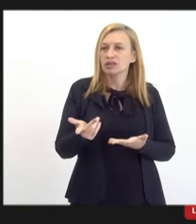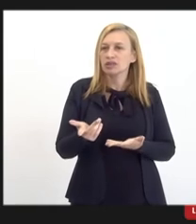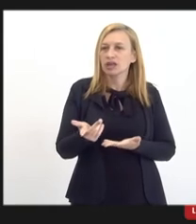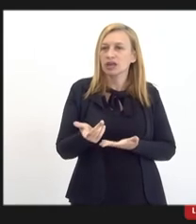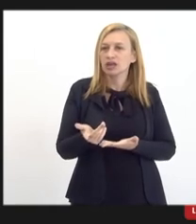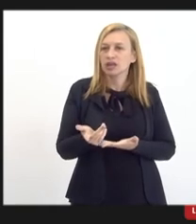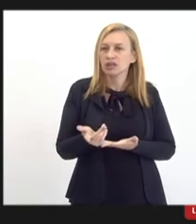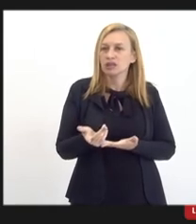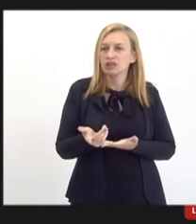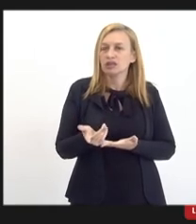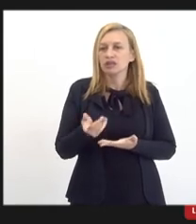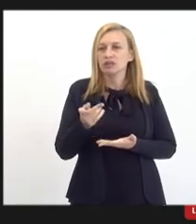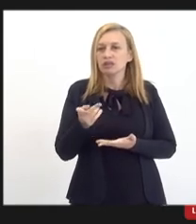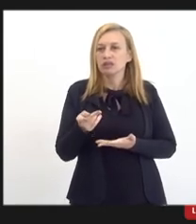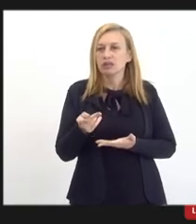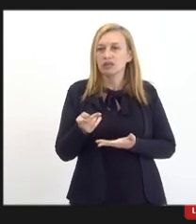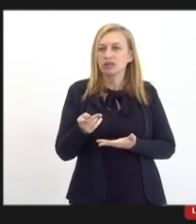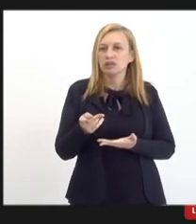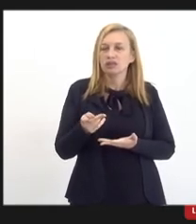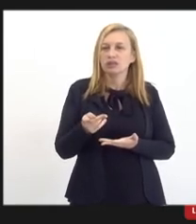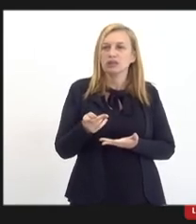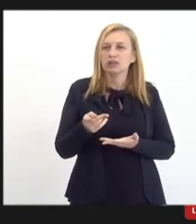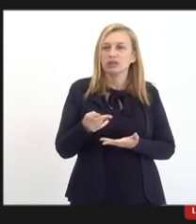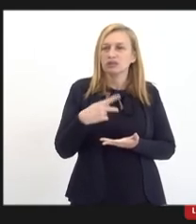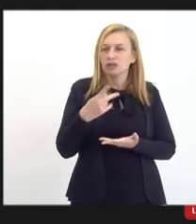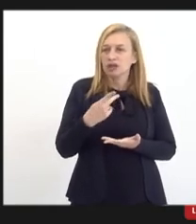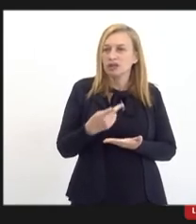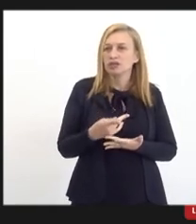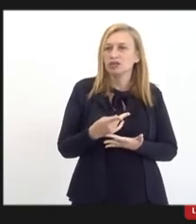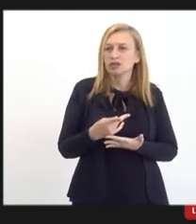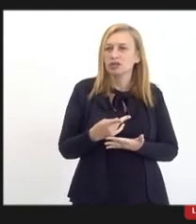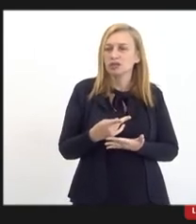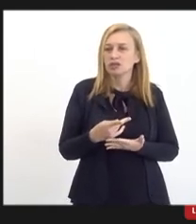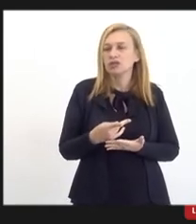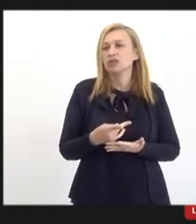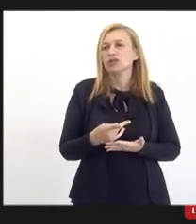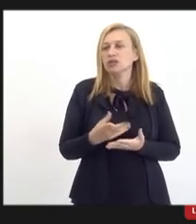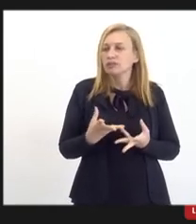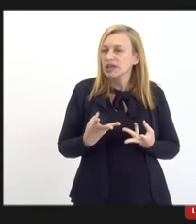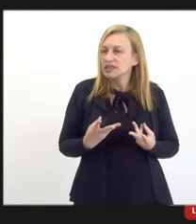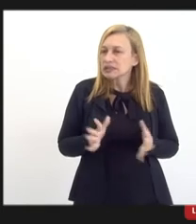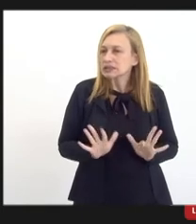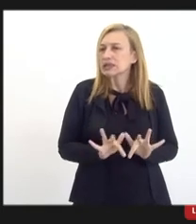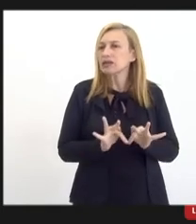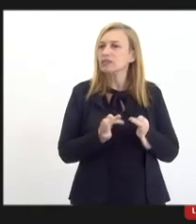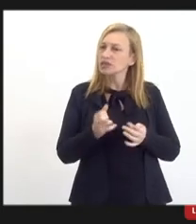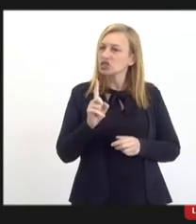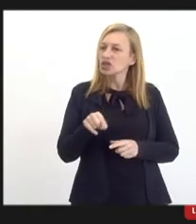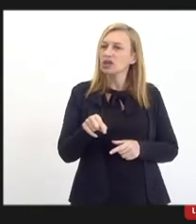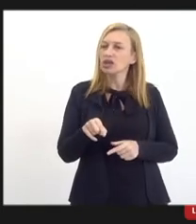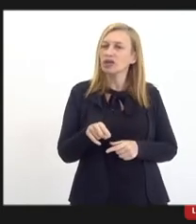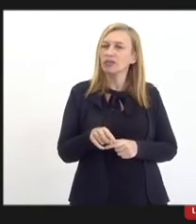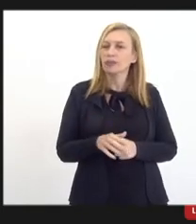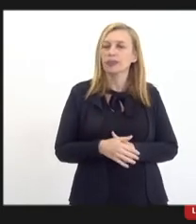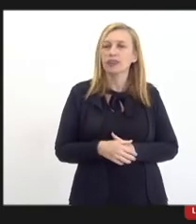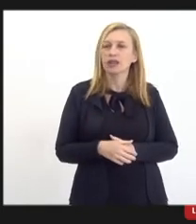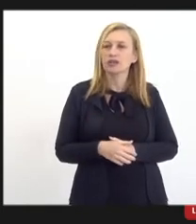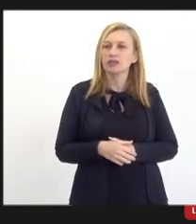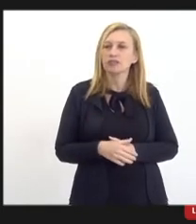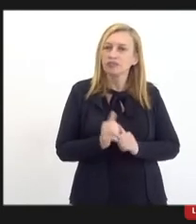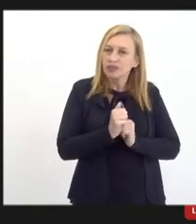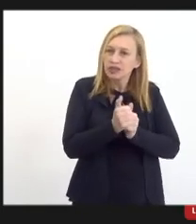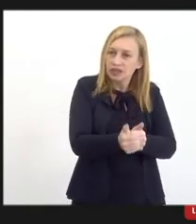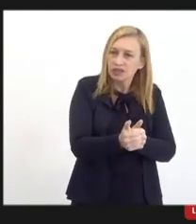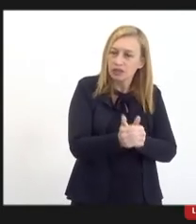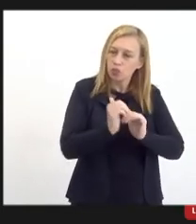nós tratamos aqui de uma maneira um pouco mais superficial para a gente seguir